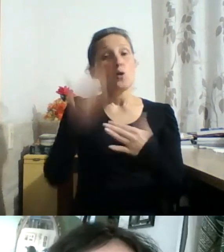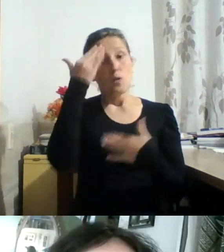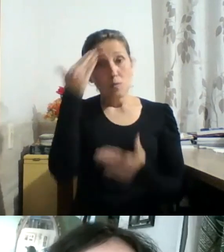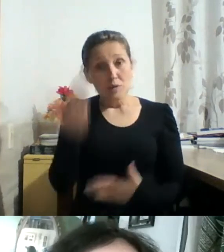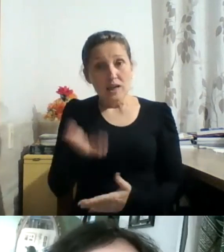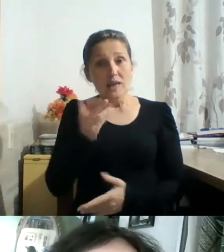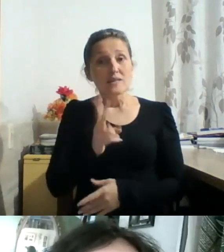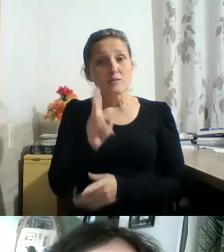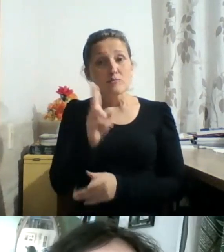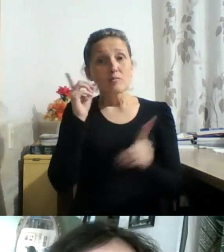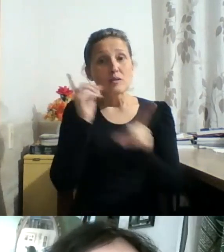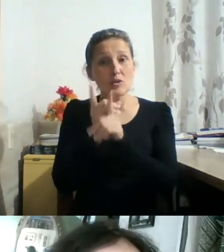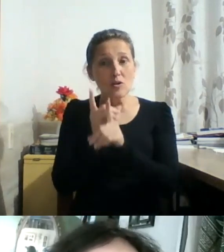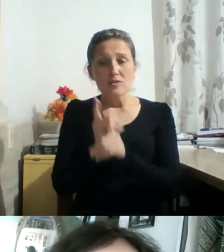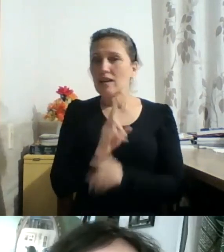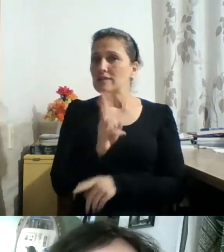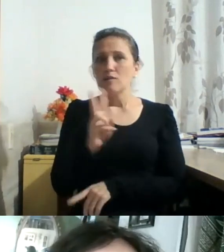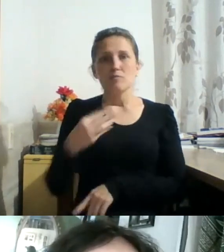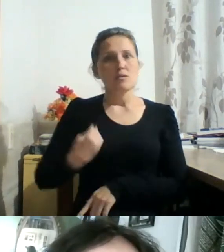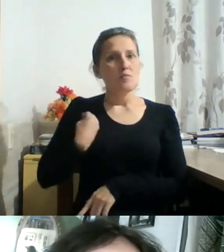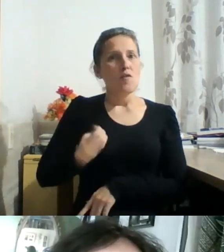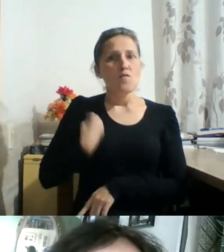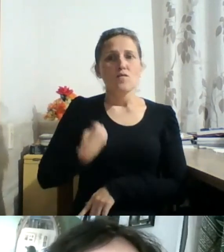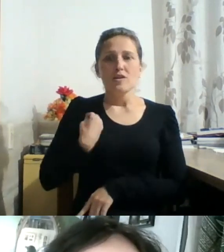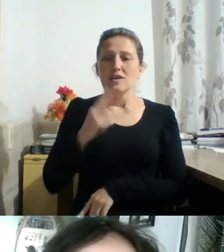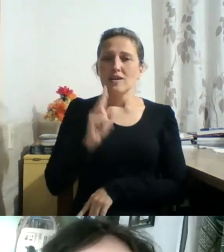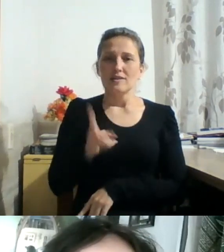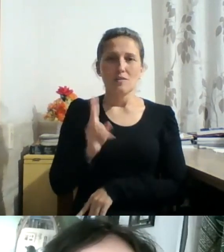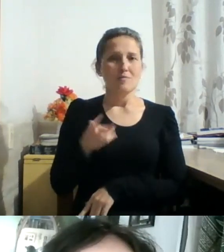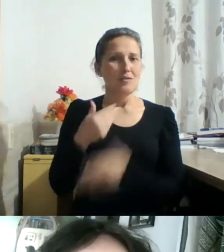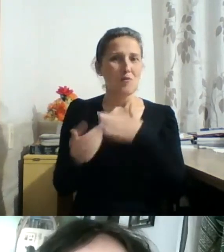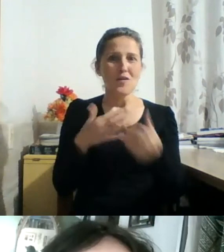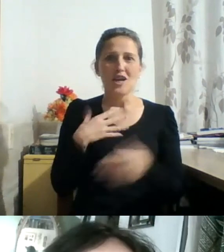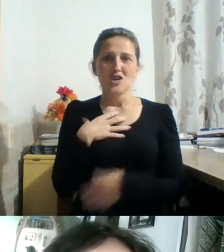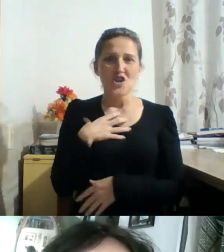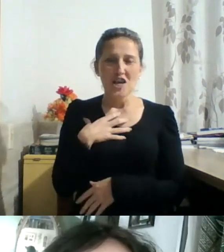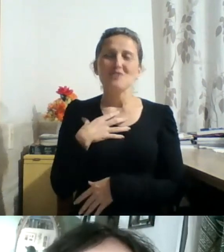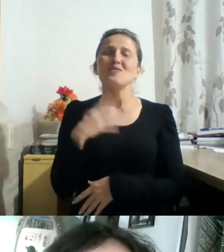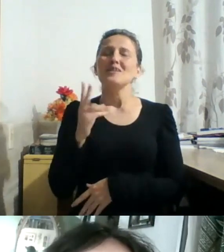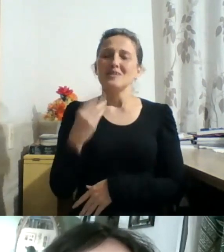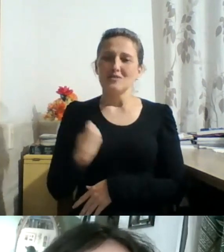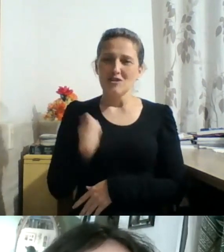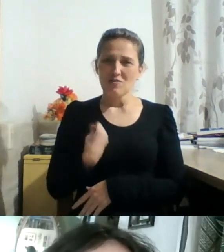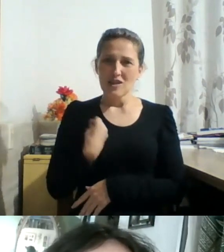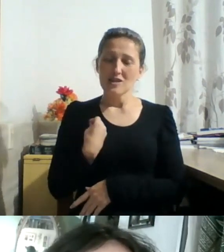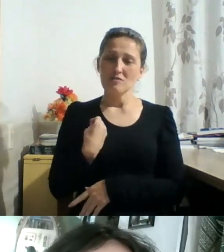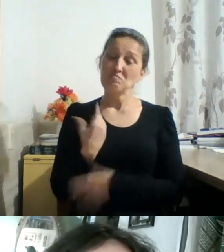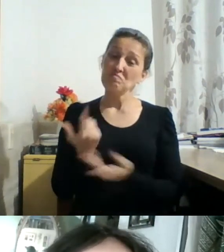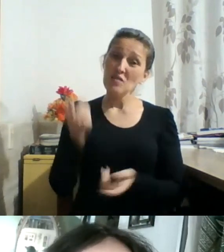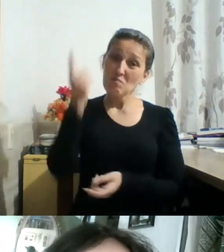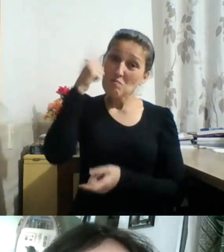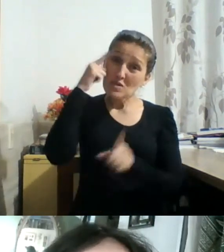também, porque ele sempre está, ele sempre está, de qualquer jeito. Quem sabe no próximo eu já posso